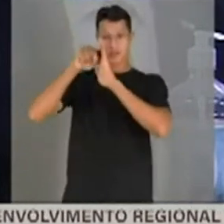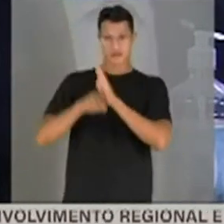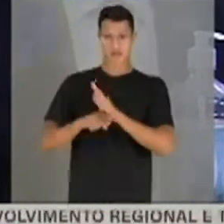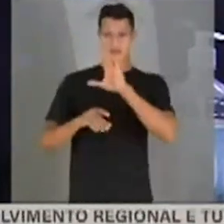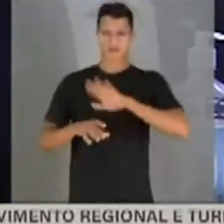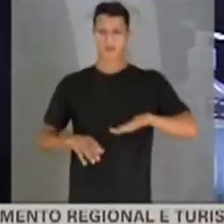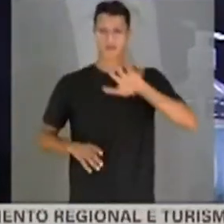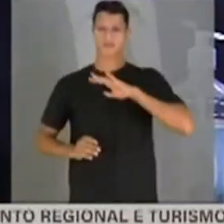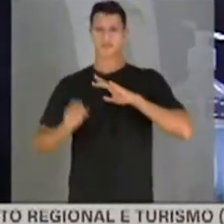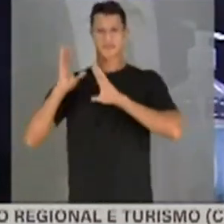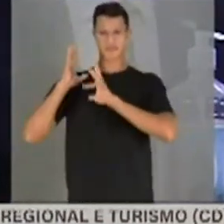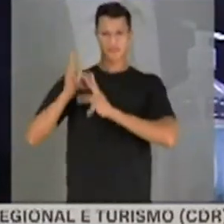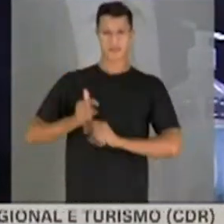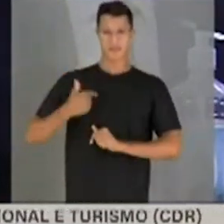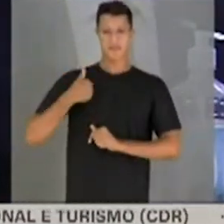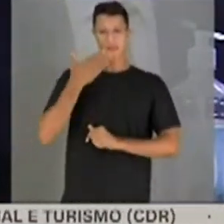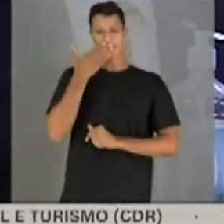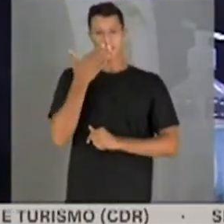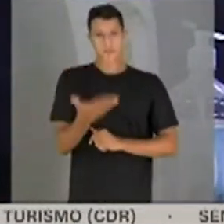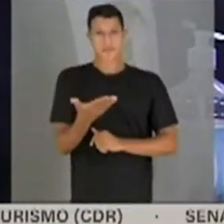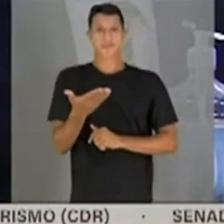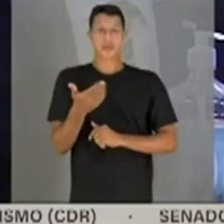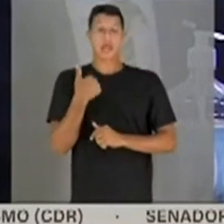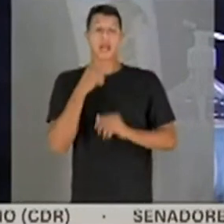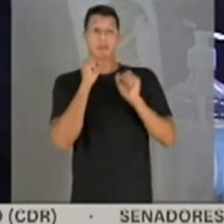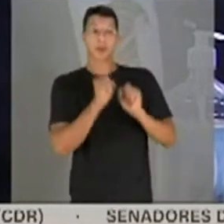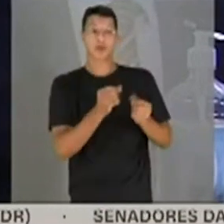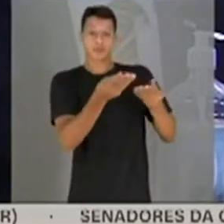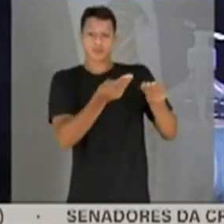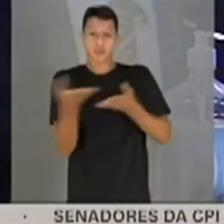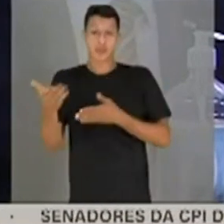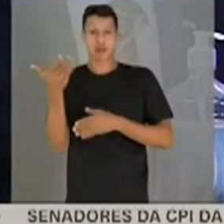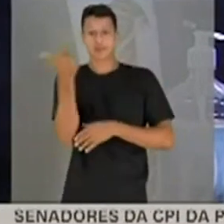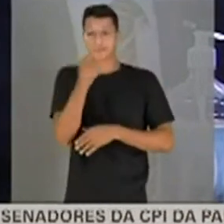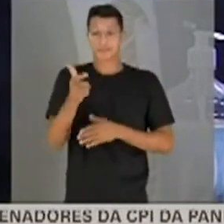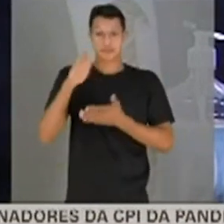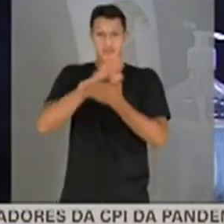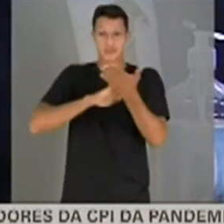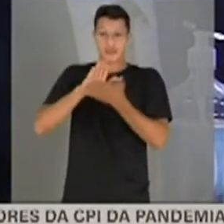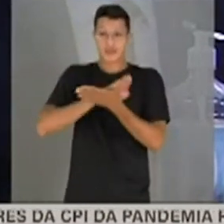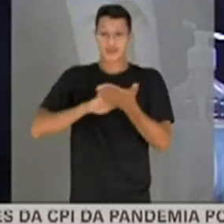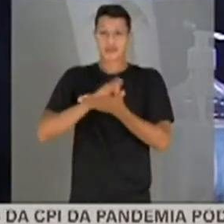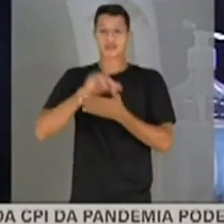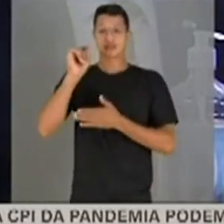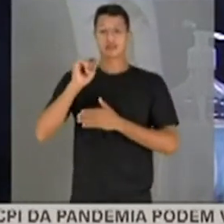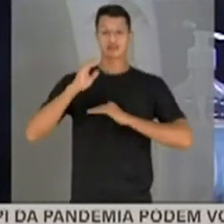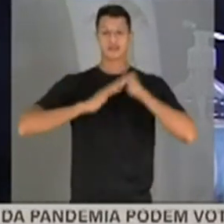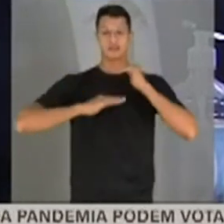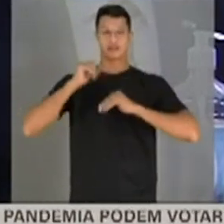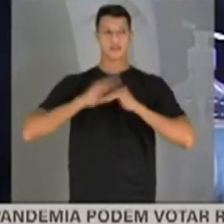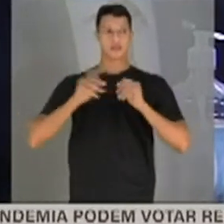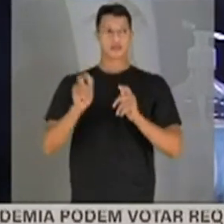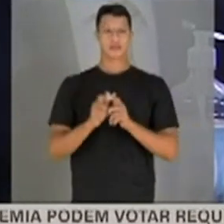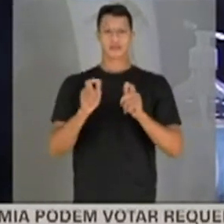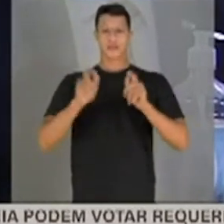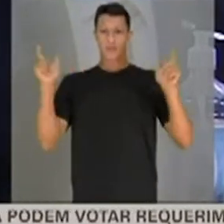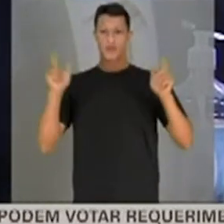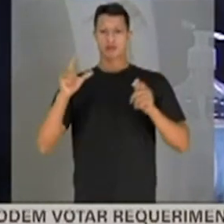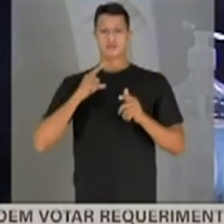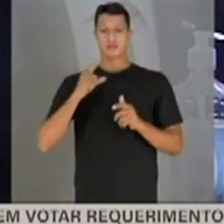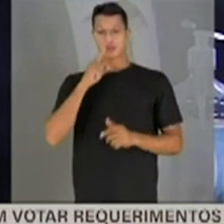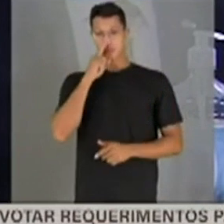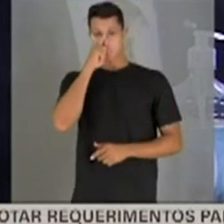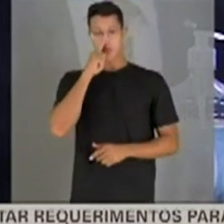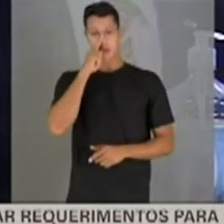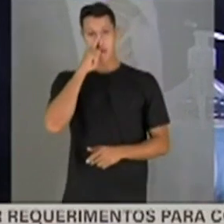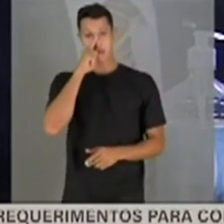e nessa revisão sistemática que eu posso passar para os senhores, não consta que essa prática aumente o